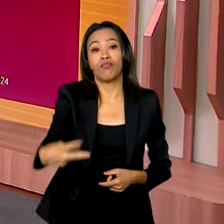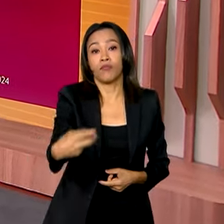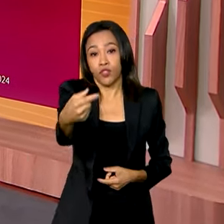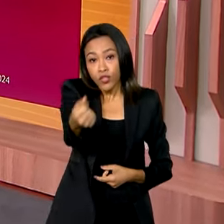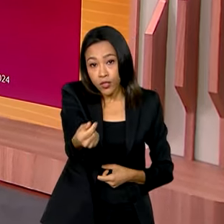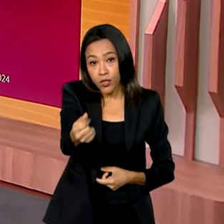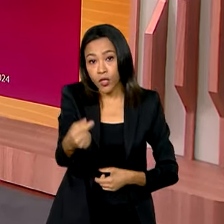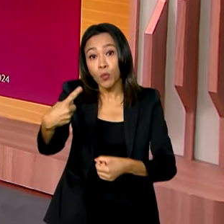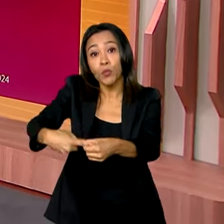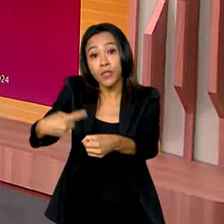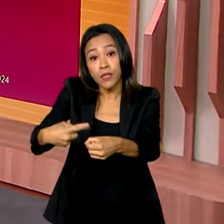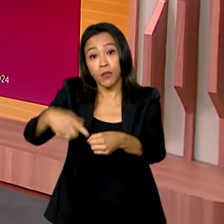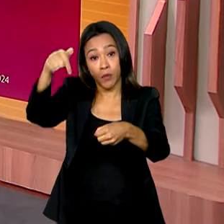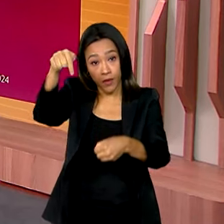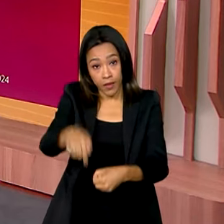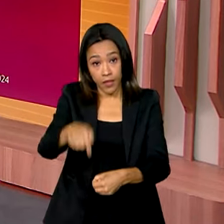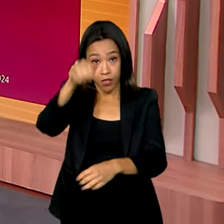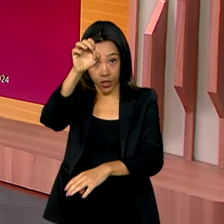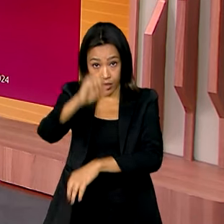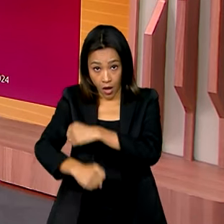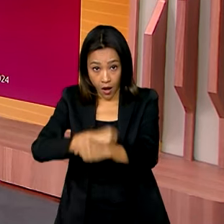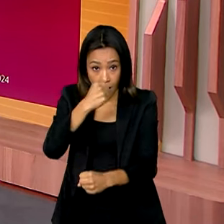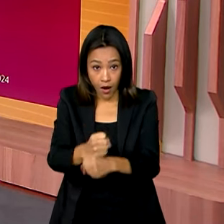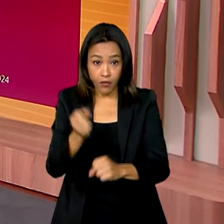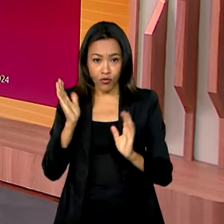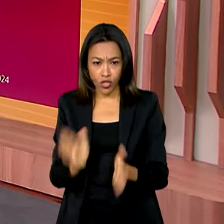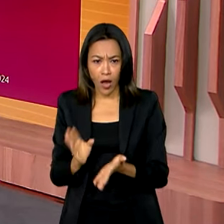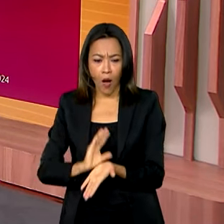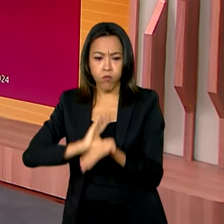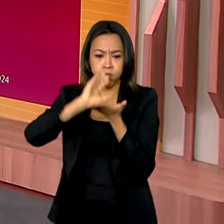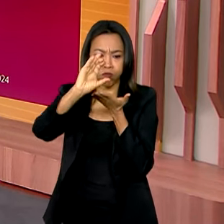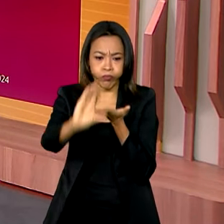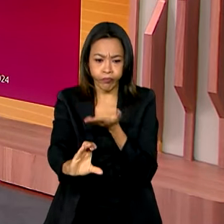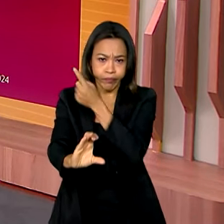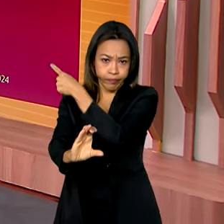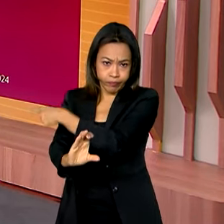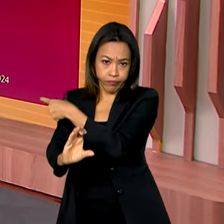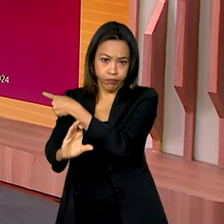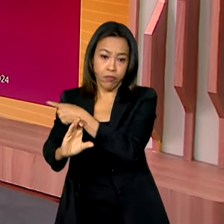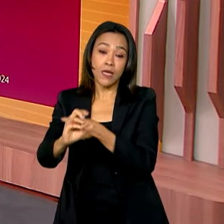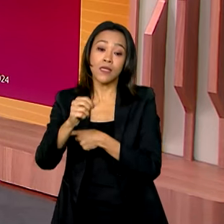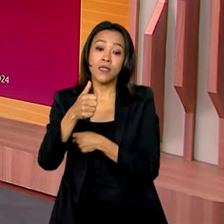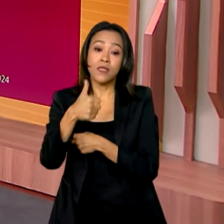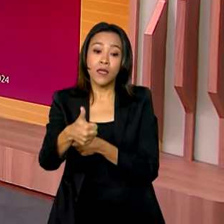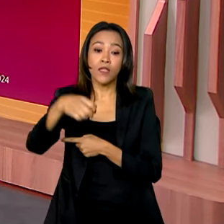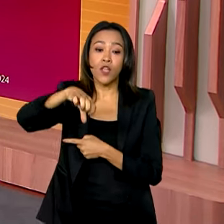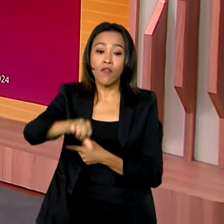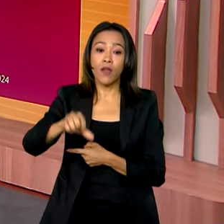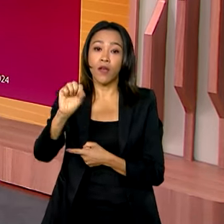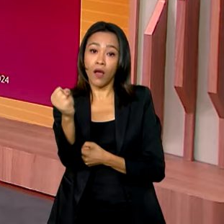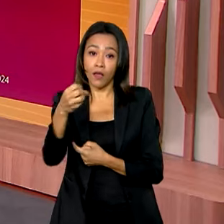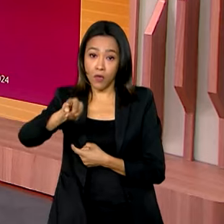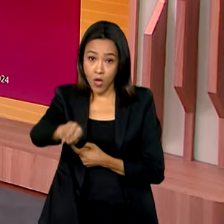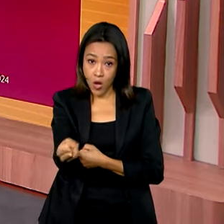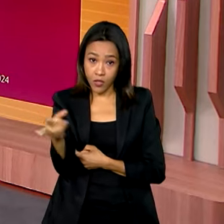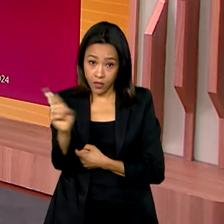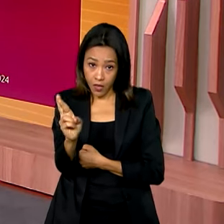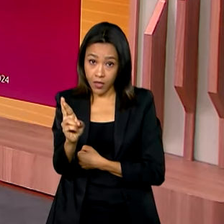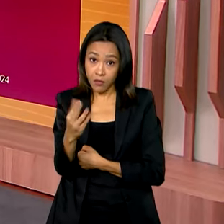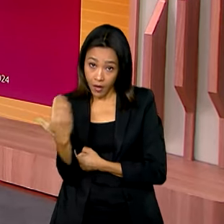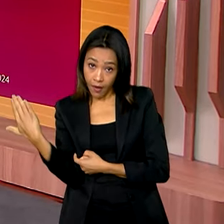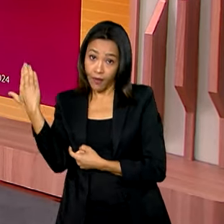Somente neste ano, já foram transferidos para a Tefé 198 milhões de reais em recursos